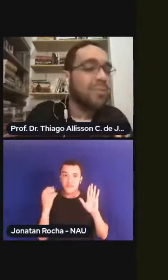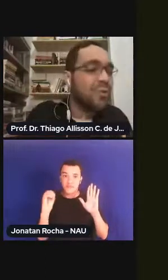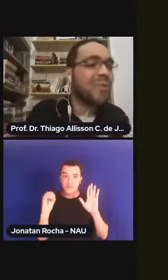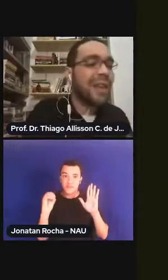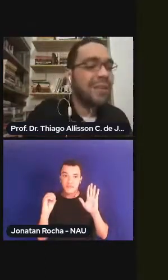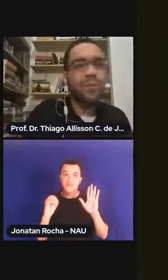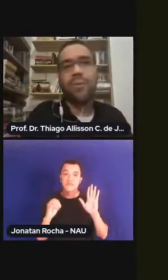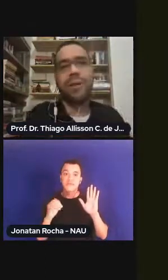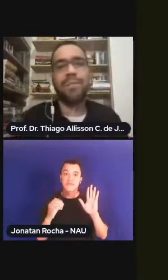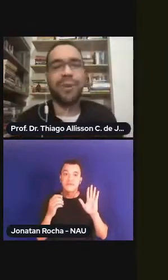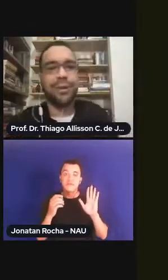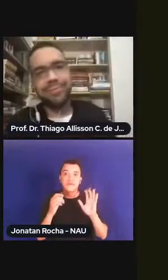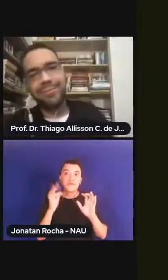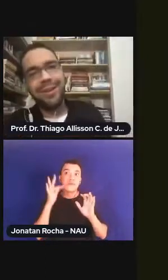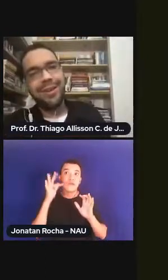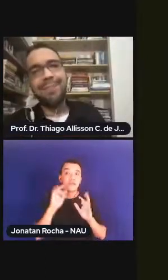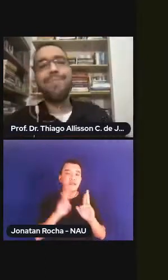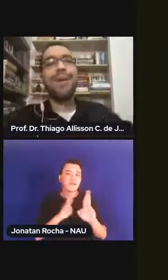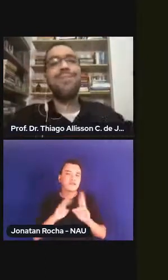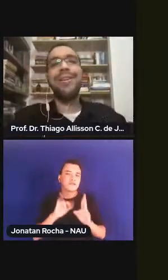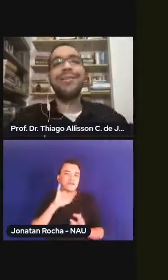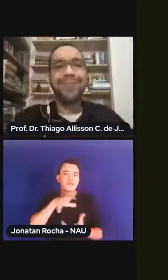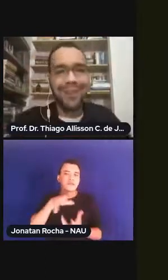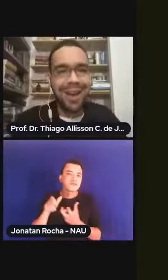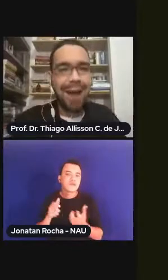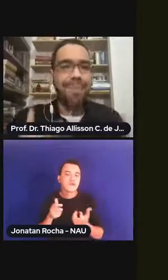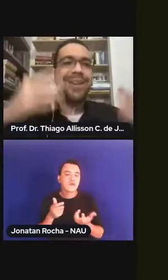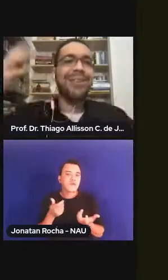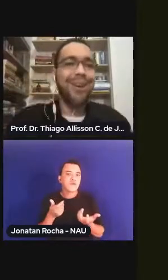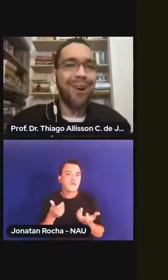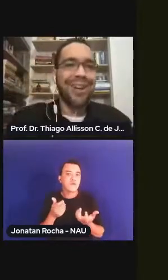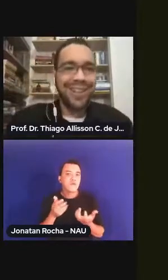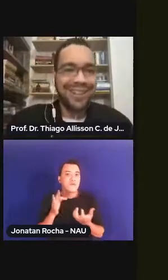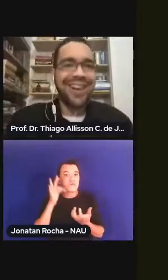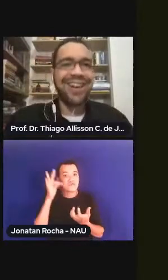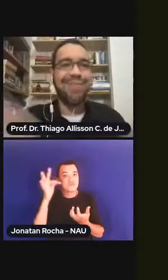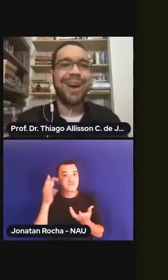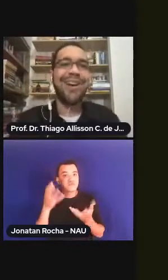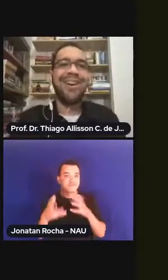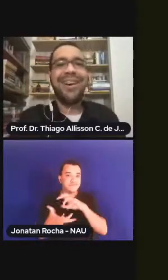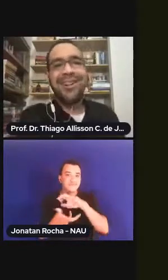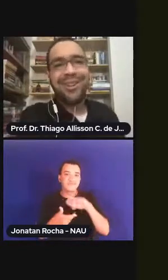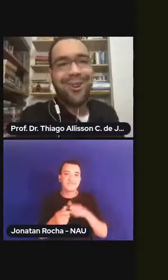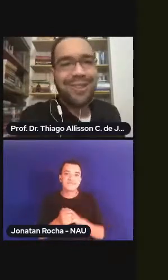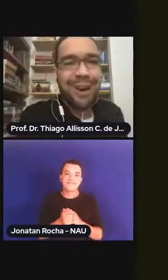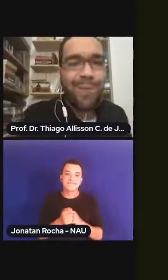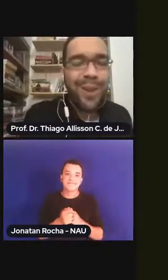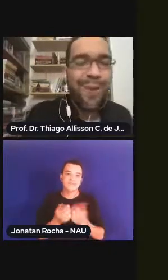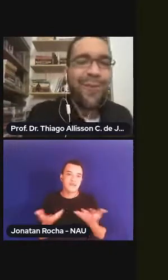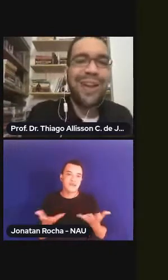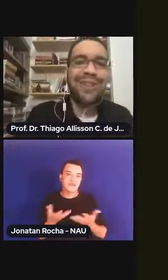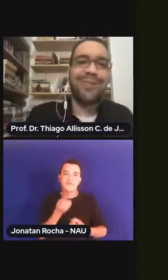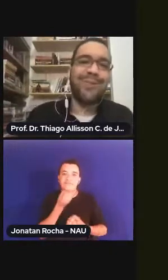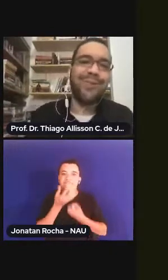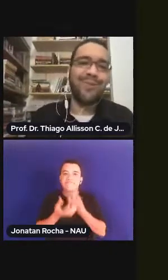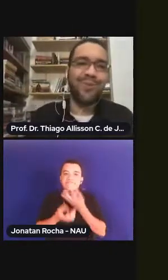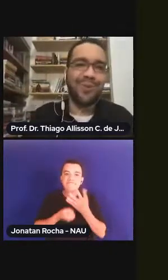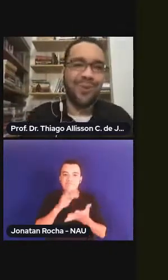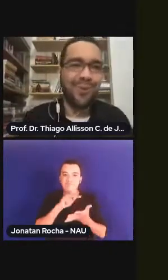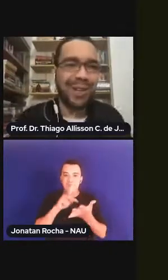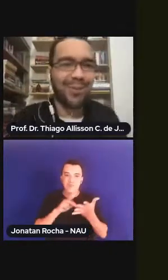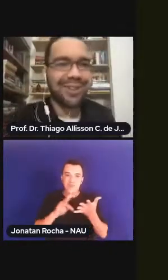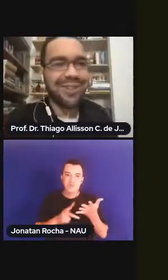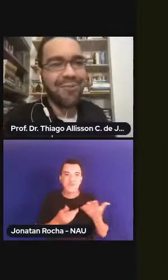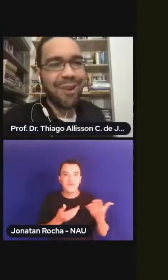esperam nesse mundo tenso contemporâneo e me permitam apenas agora declamar este cordel finalizando nosso